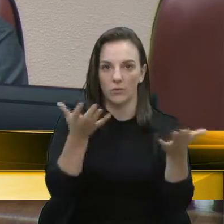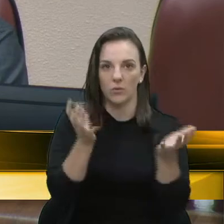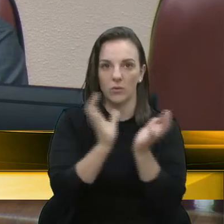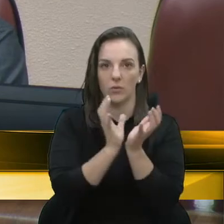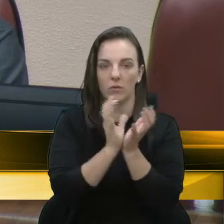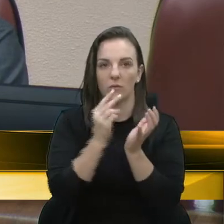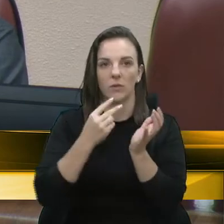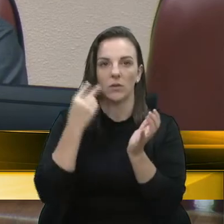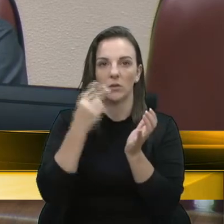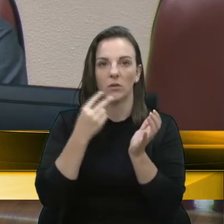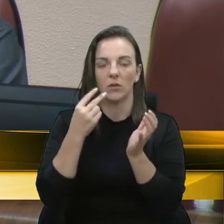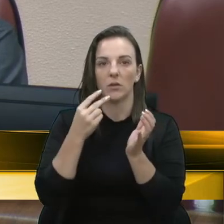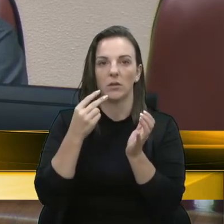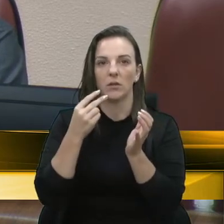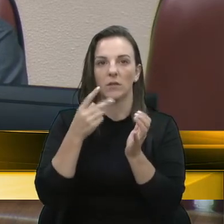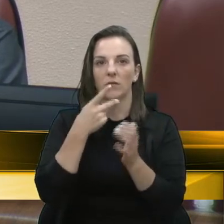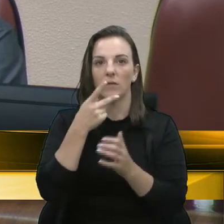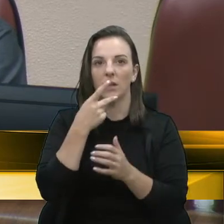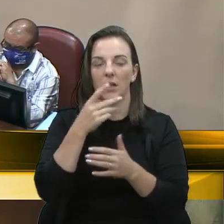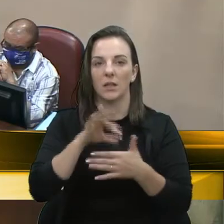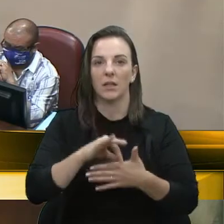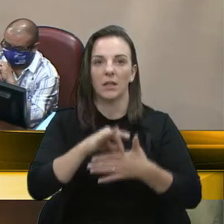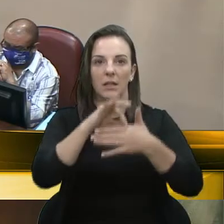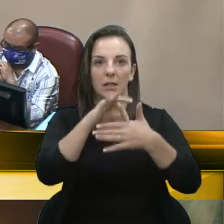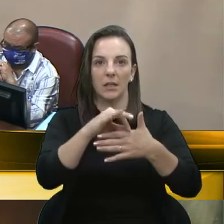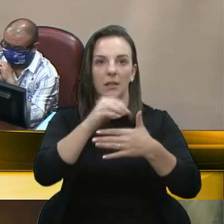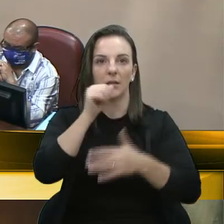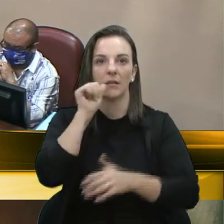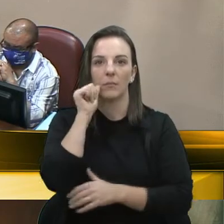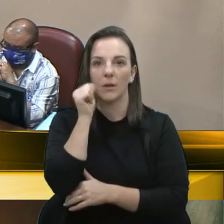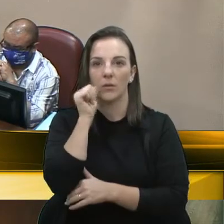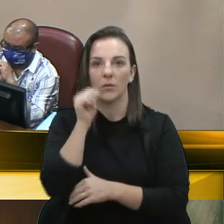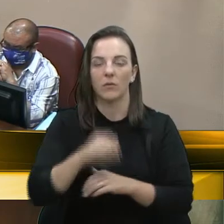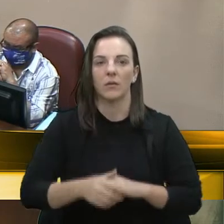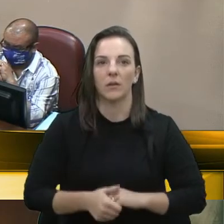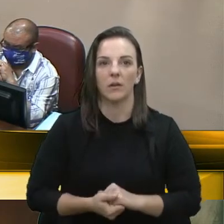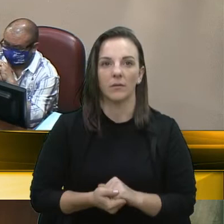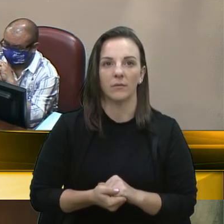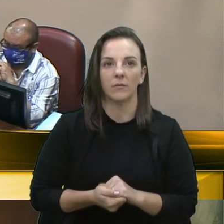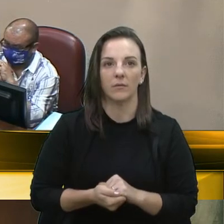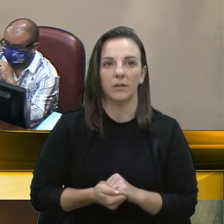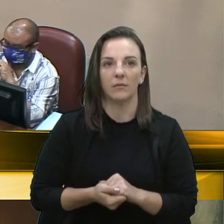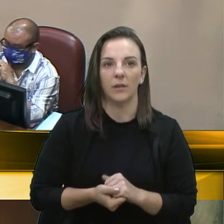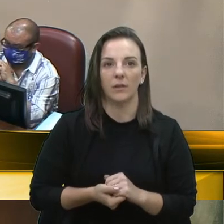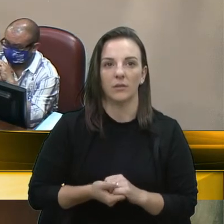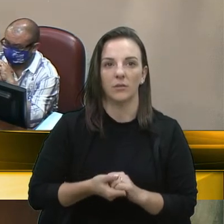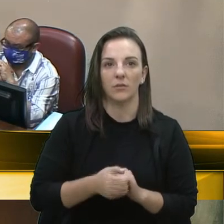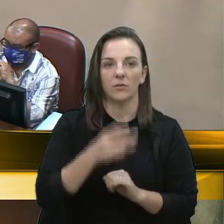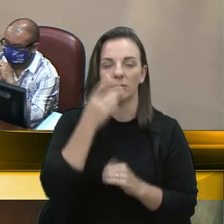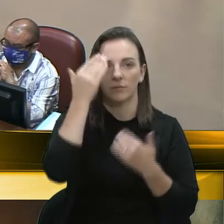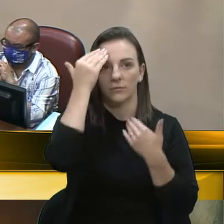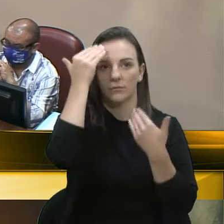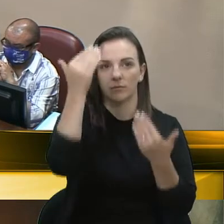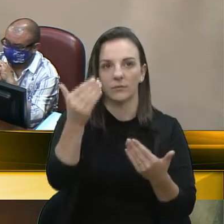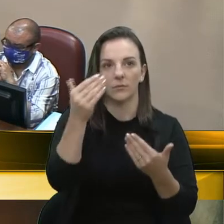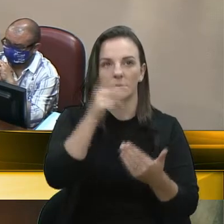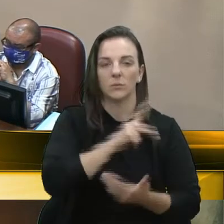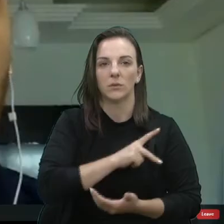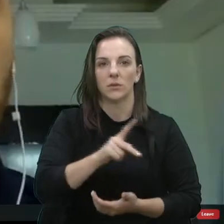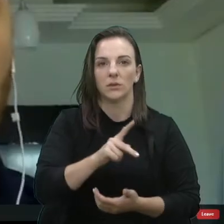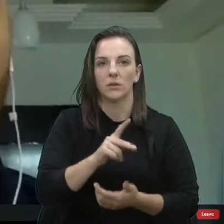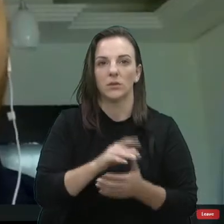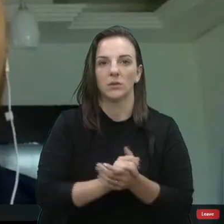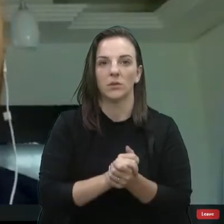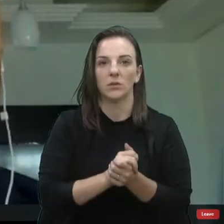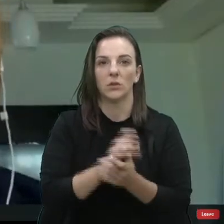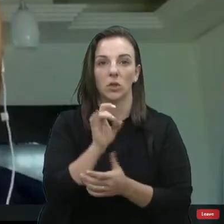Recada do Novo, com a palavra, vereador Maurício Marcão. Obrigado, senhor presidente. Não só eu